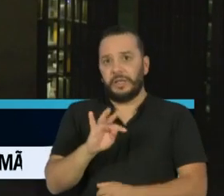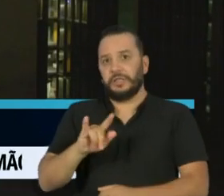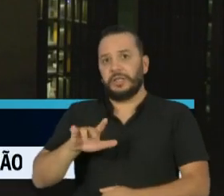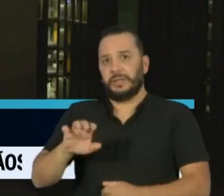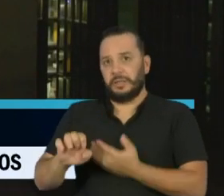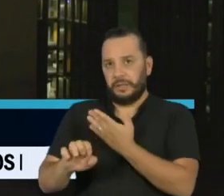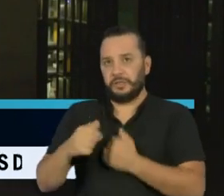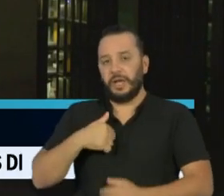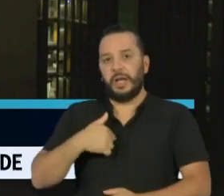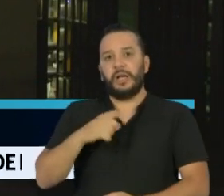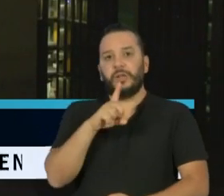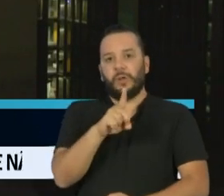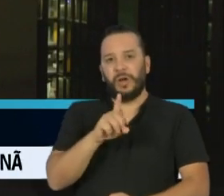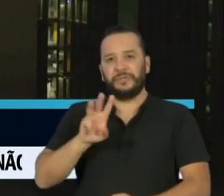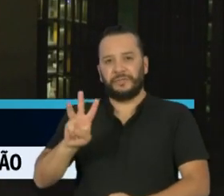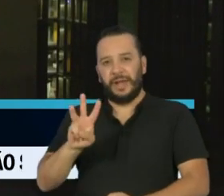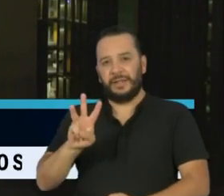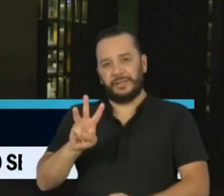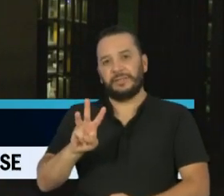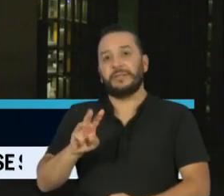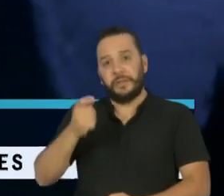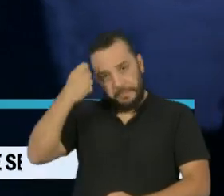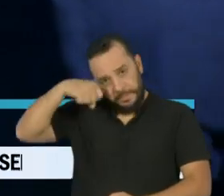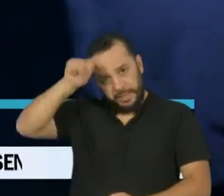da Deutsche Welle, em Berlim, para o Jornal da Cultura.